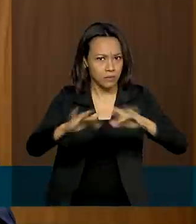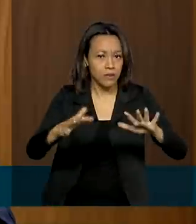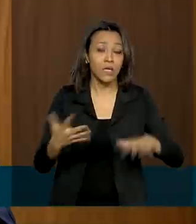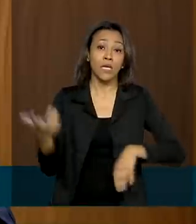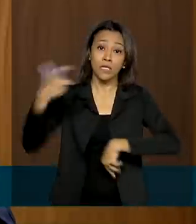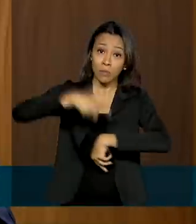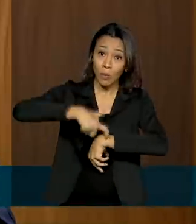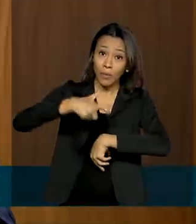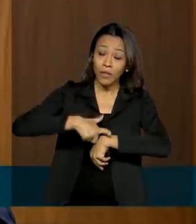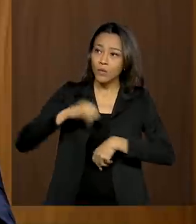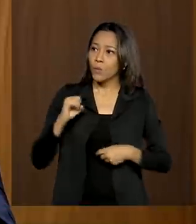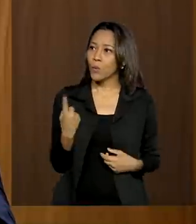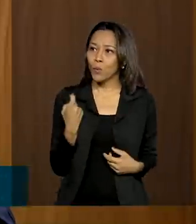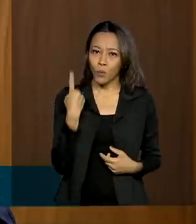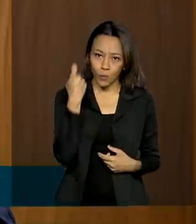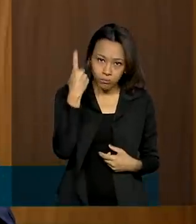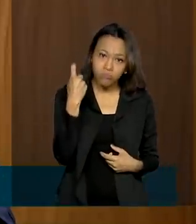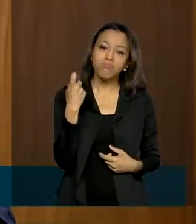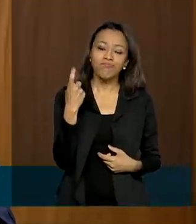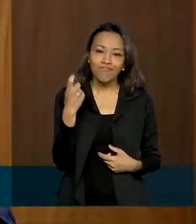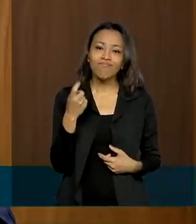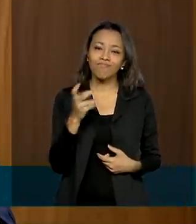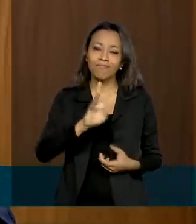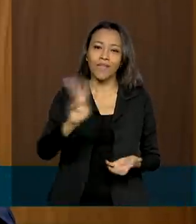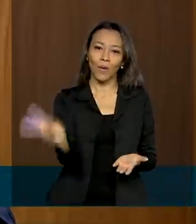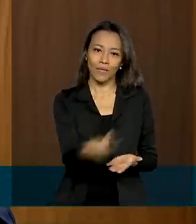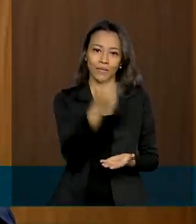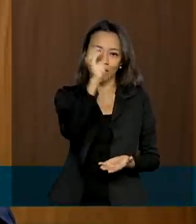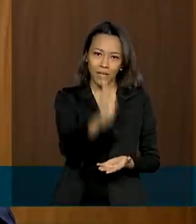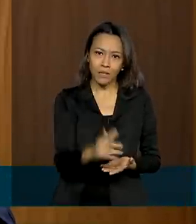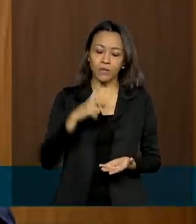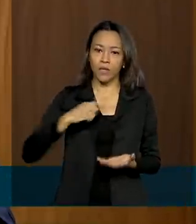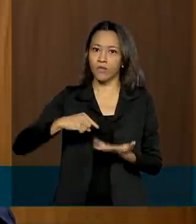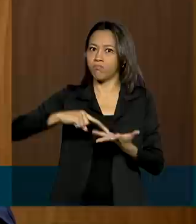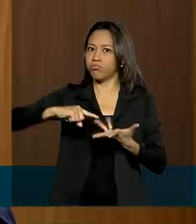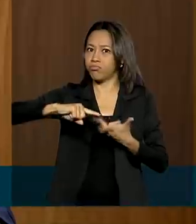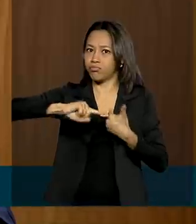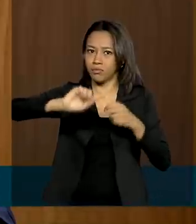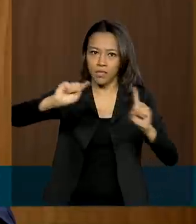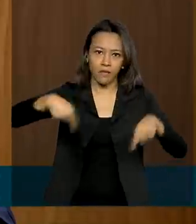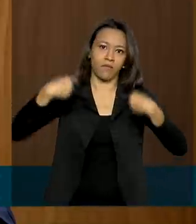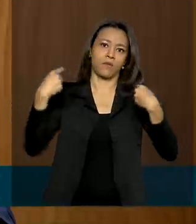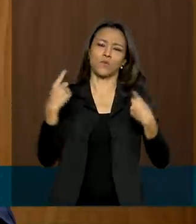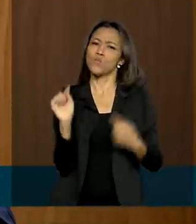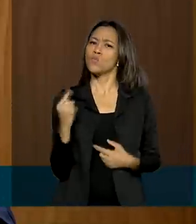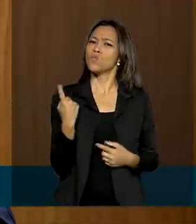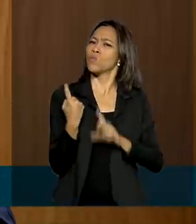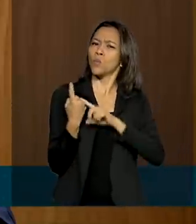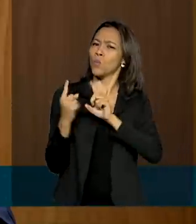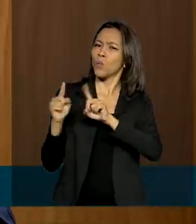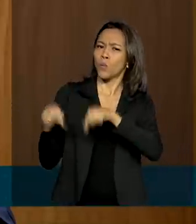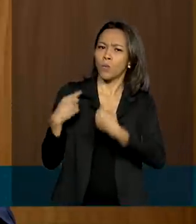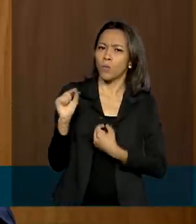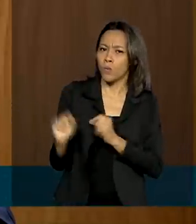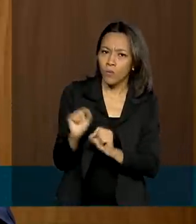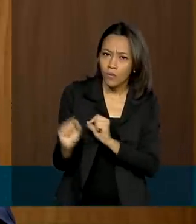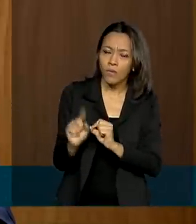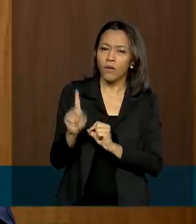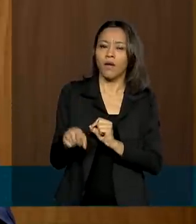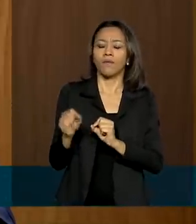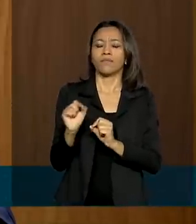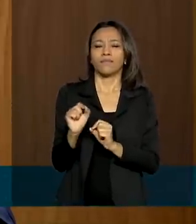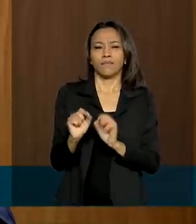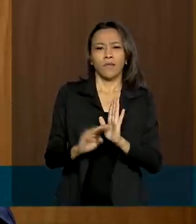momento singular que estamos vivendo trouxe os mais diversos desafios e um deles foi o aumento expressivo